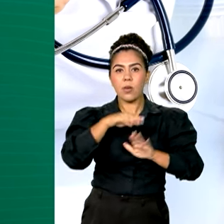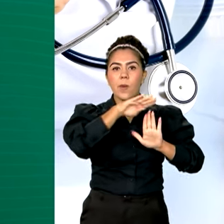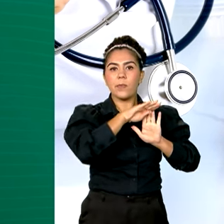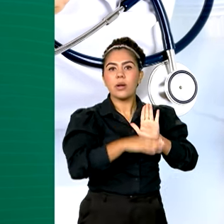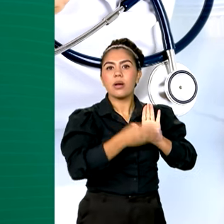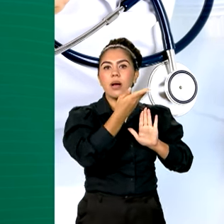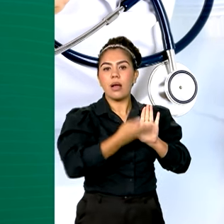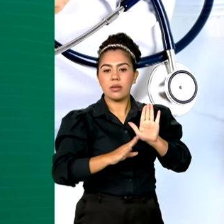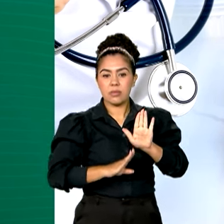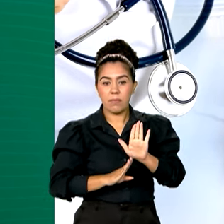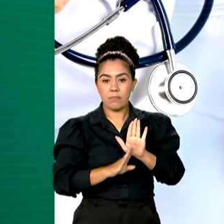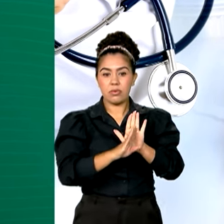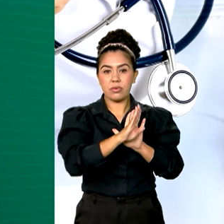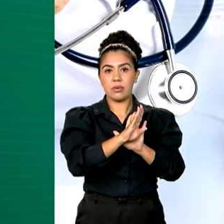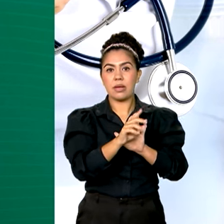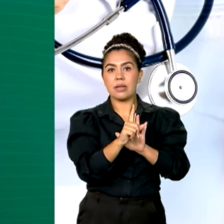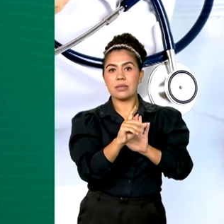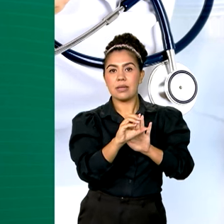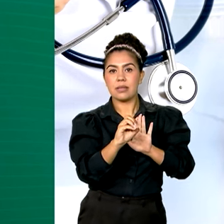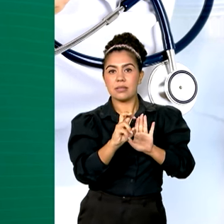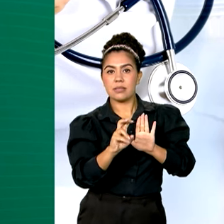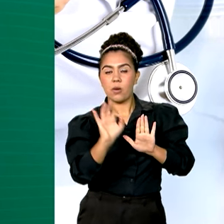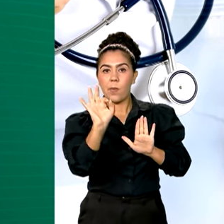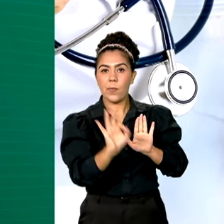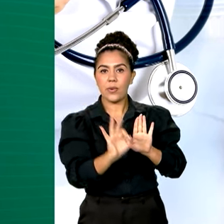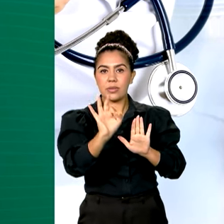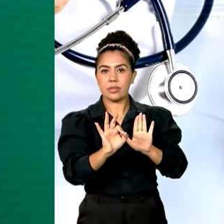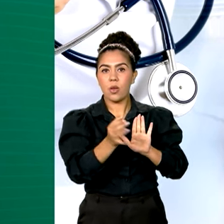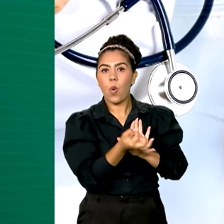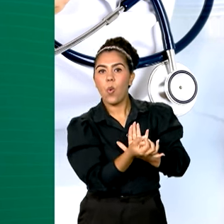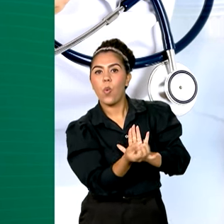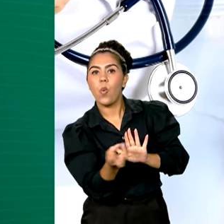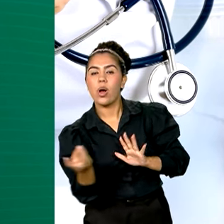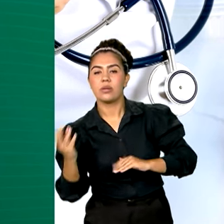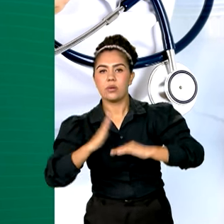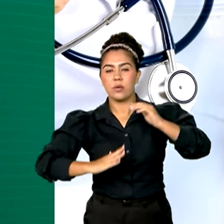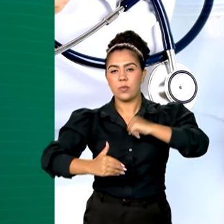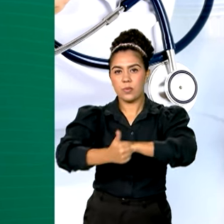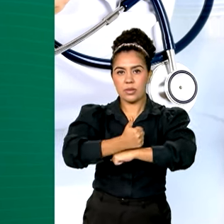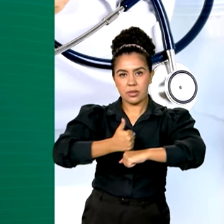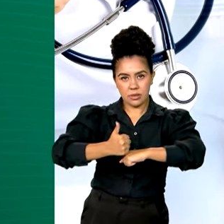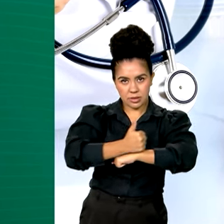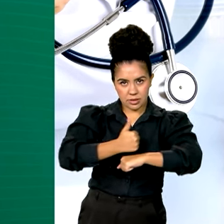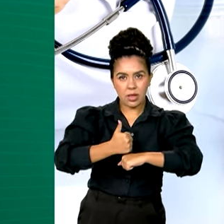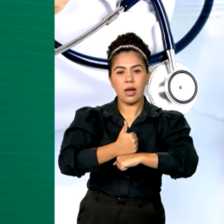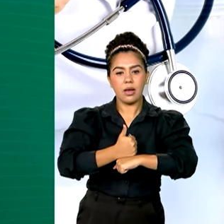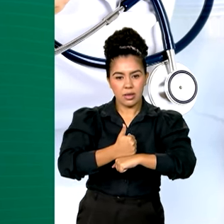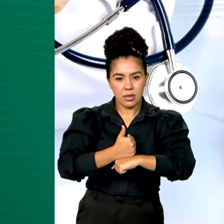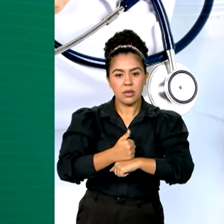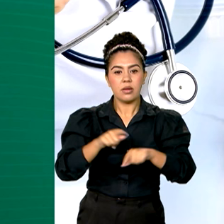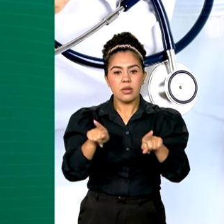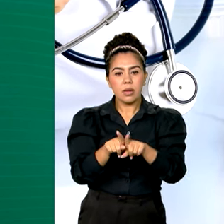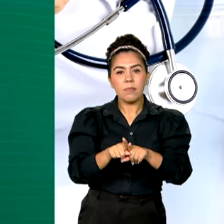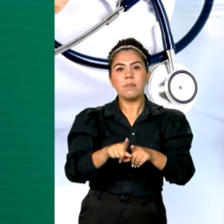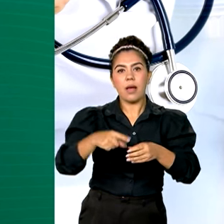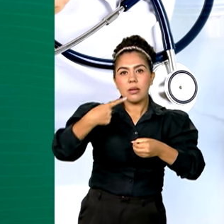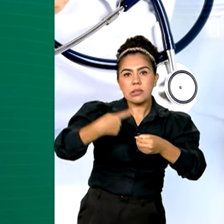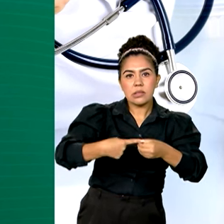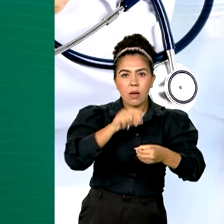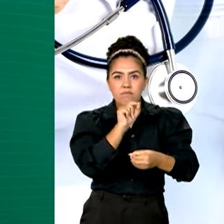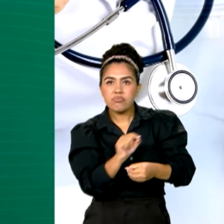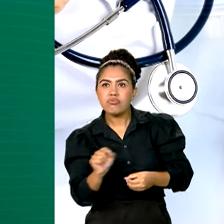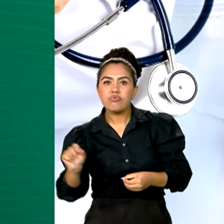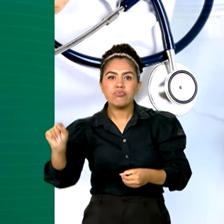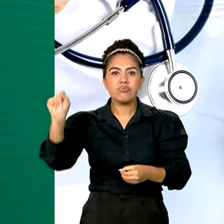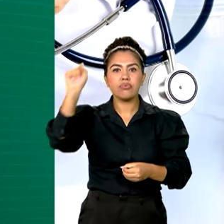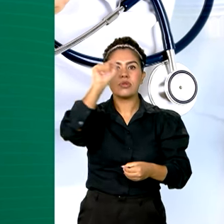aumento de 105% no número de profissionais. Todos os 34 distritos sanitários indígenas foram integrados